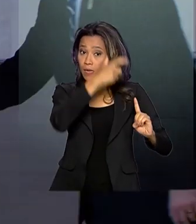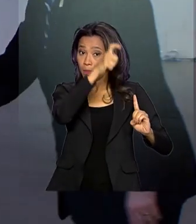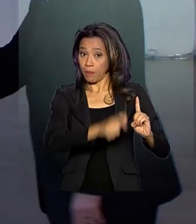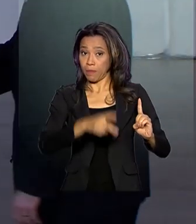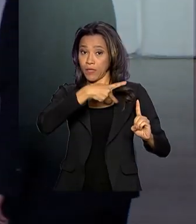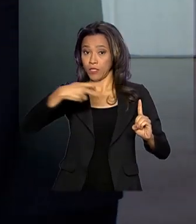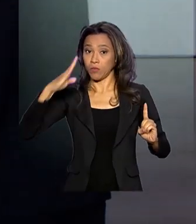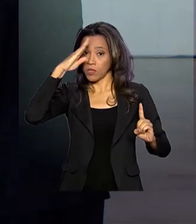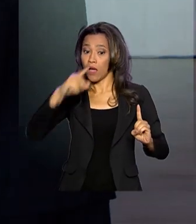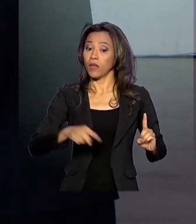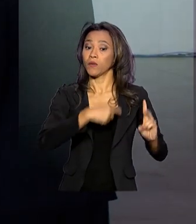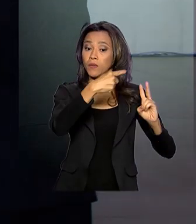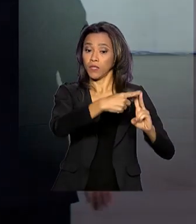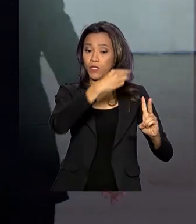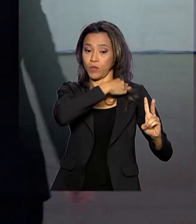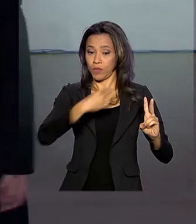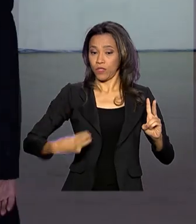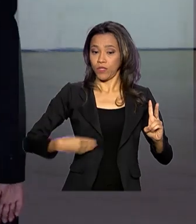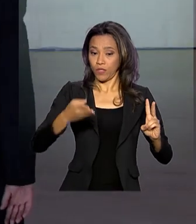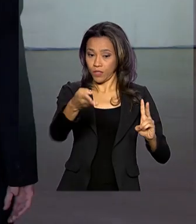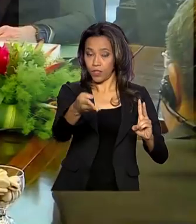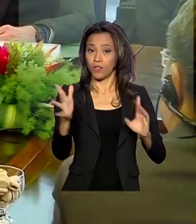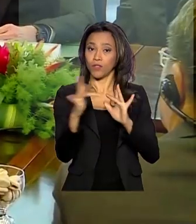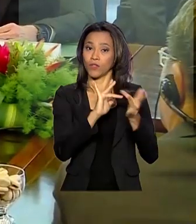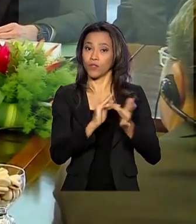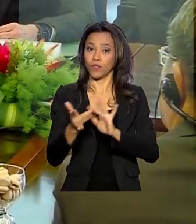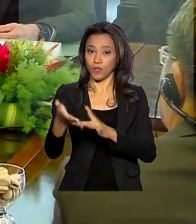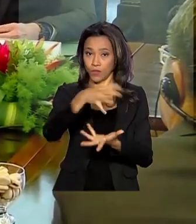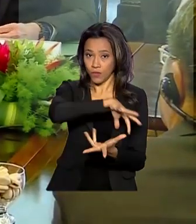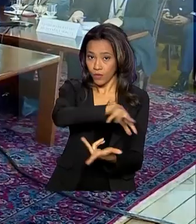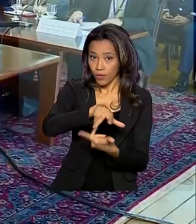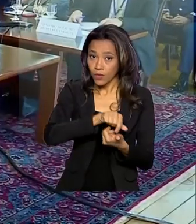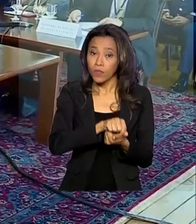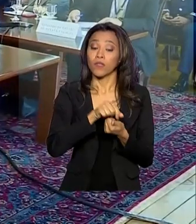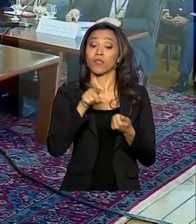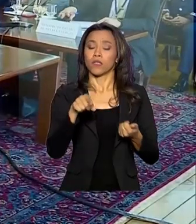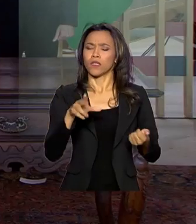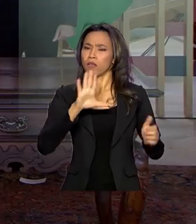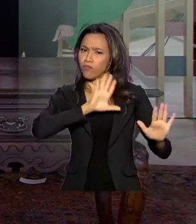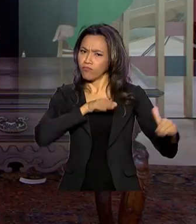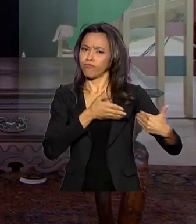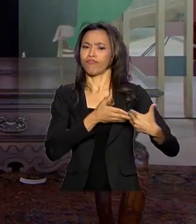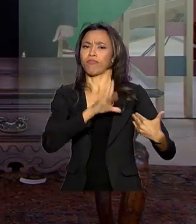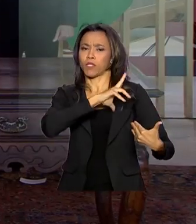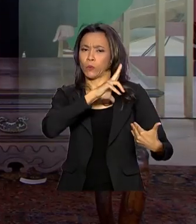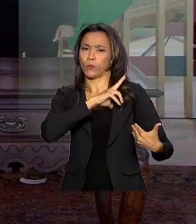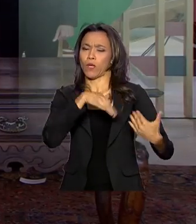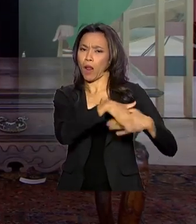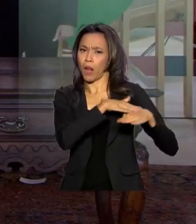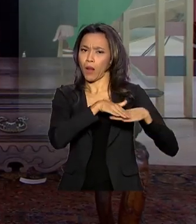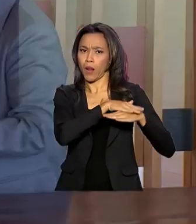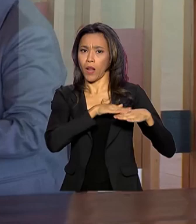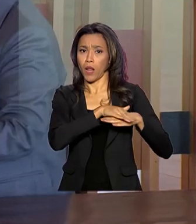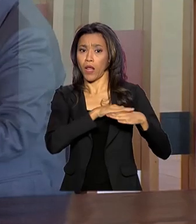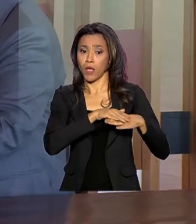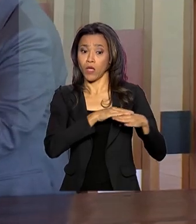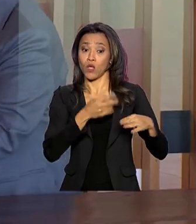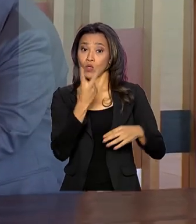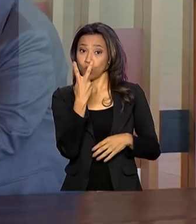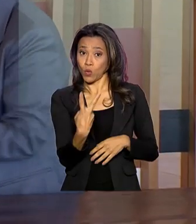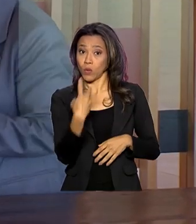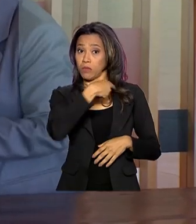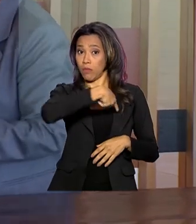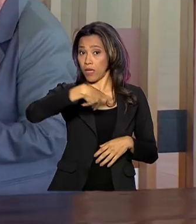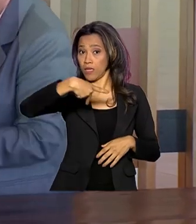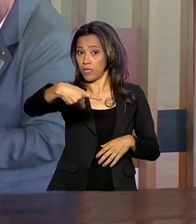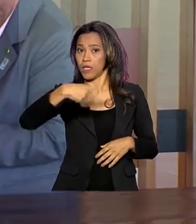das Relações Exteriores, Ernesto Araújo. Após reunião reservada, os líderes dos dois países assinaram